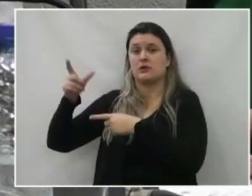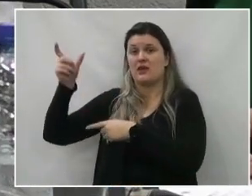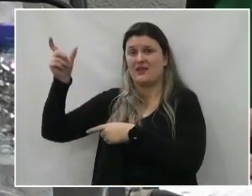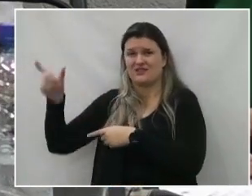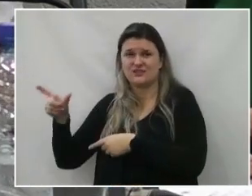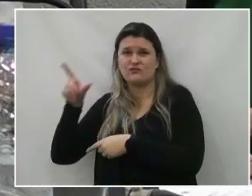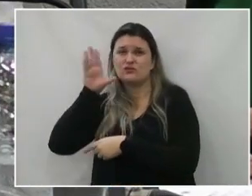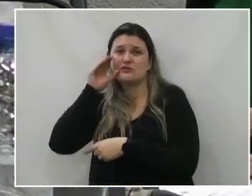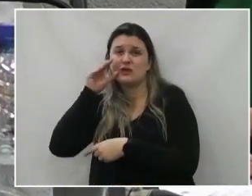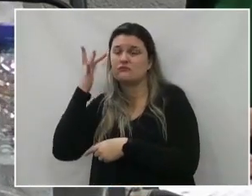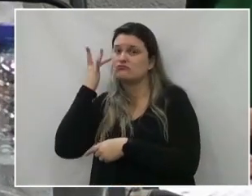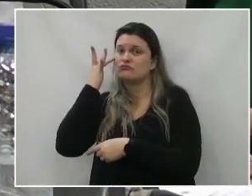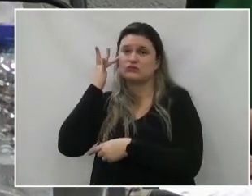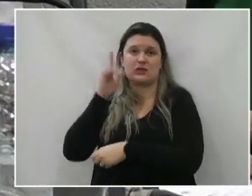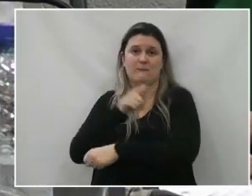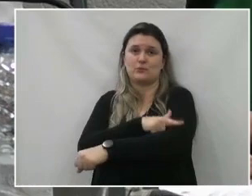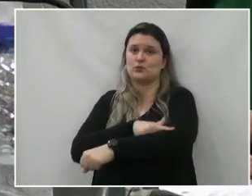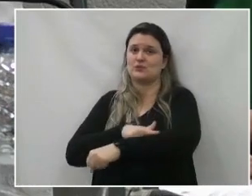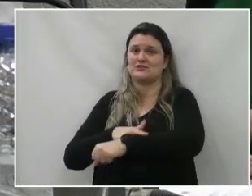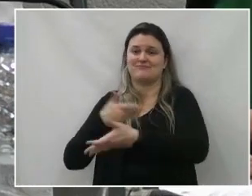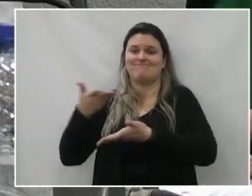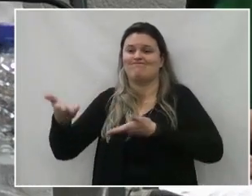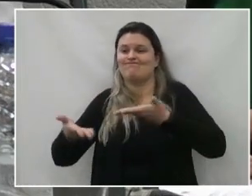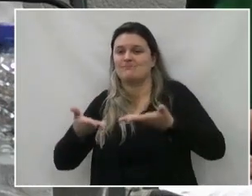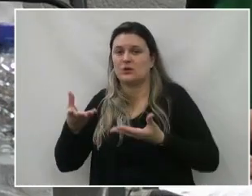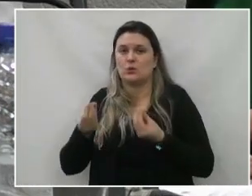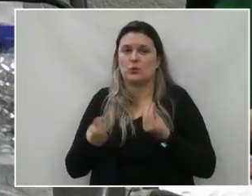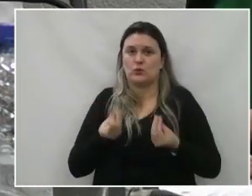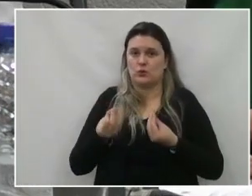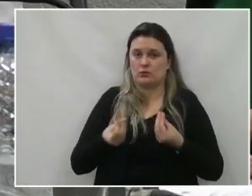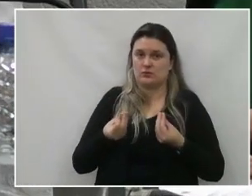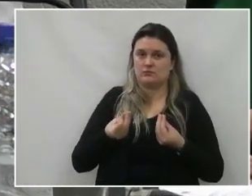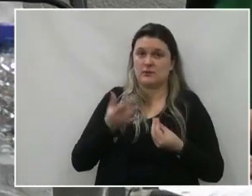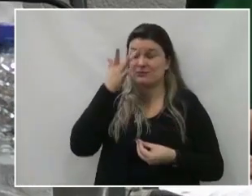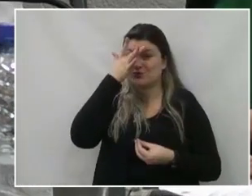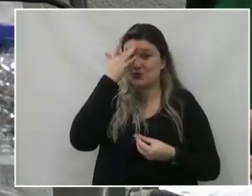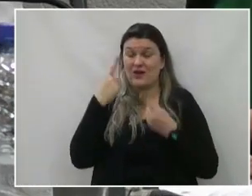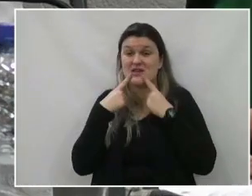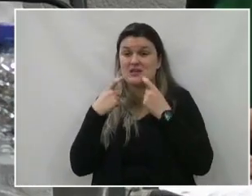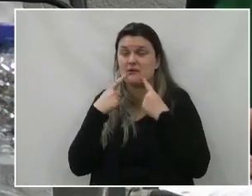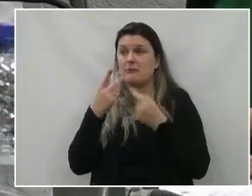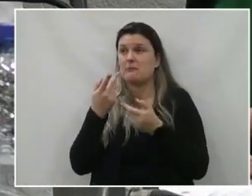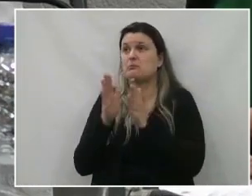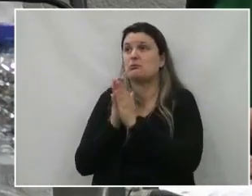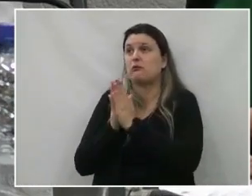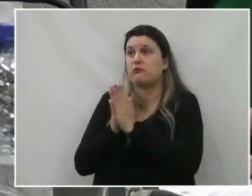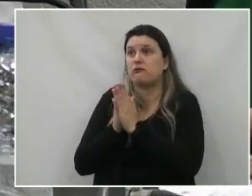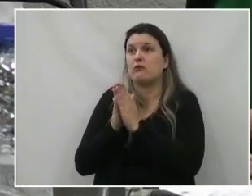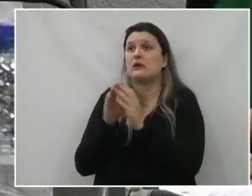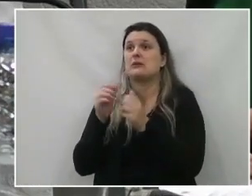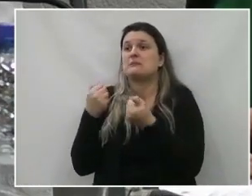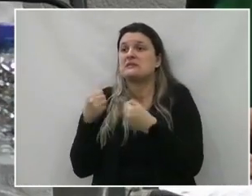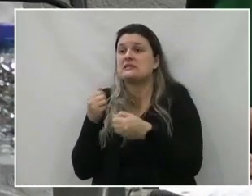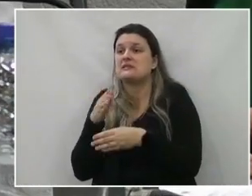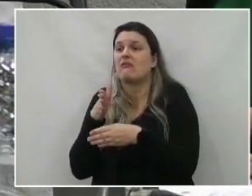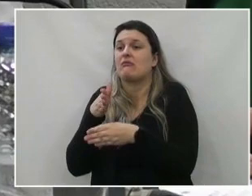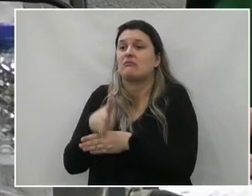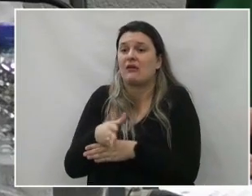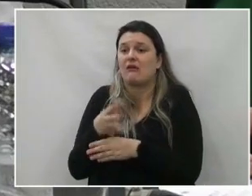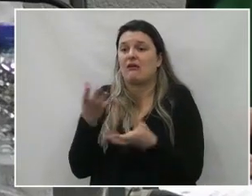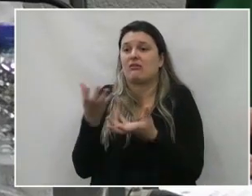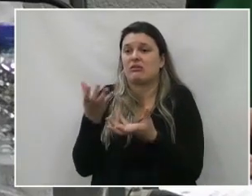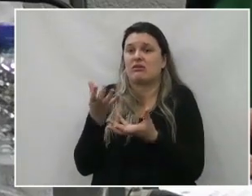porque não sabe lidar com a situação. E as pessoas têm que ficar implorando, se humilhando,